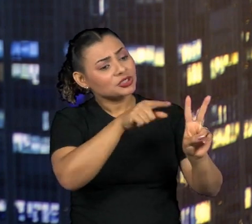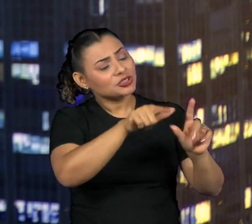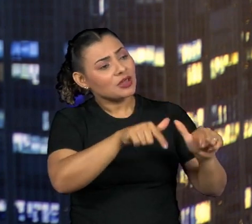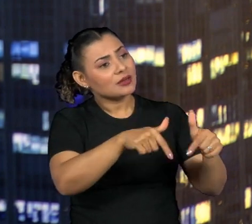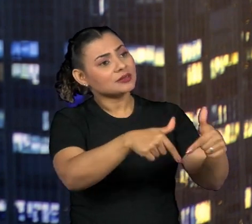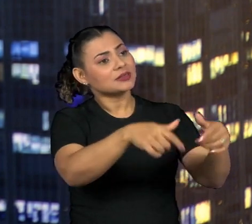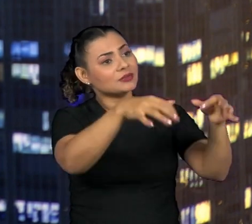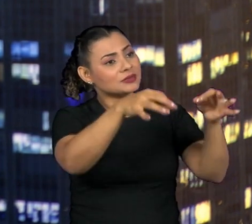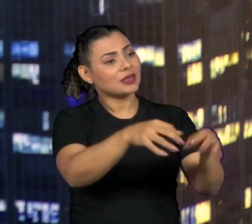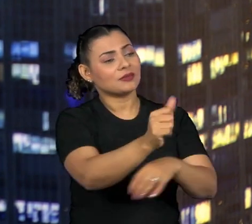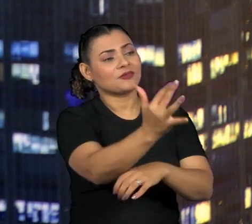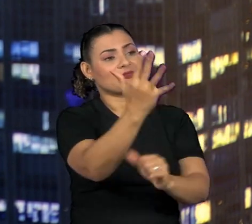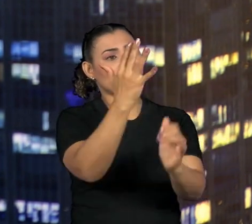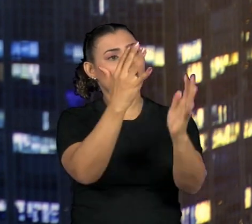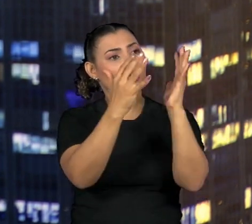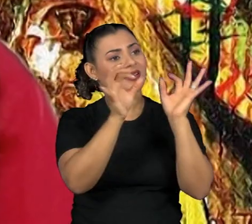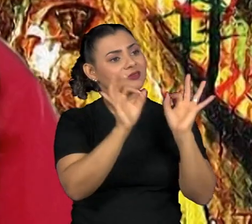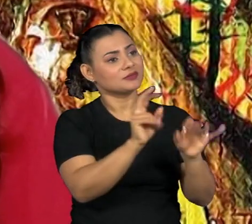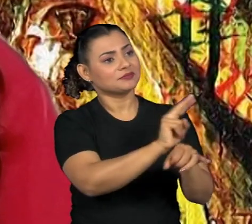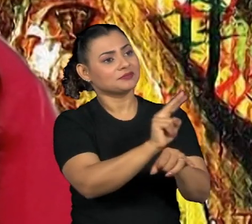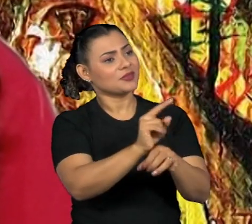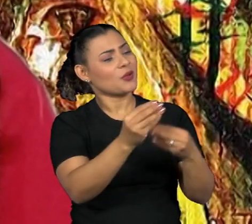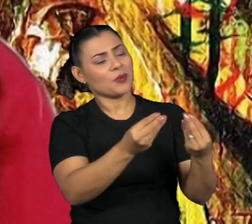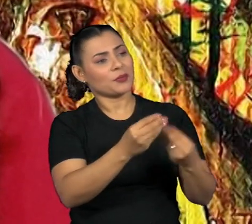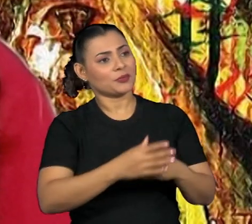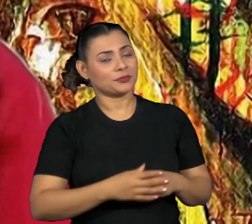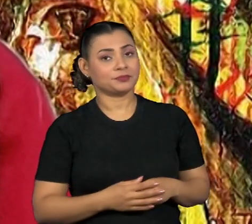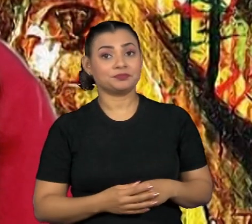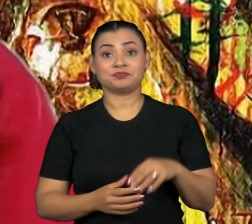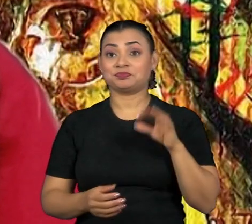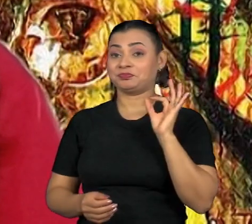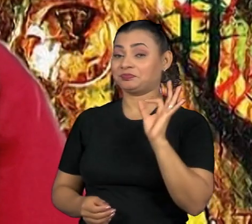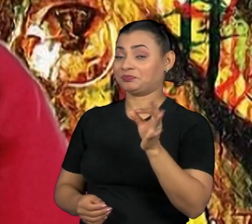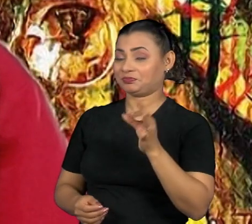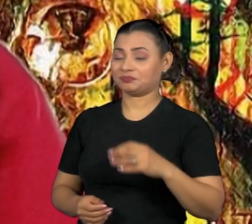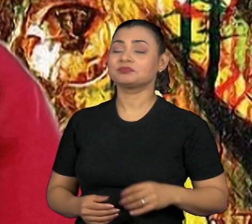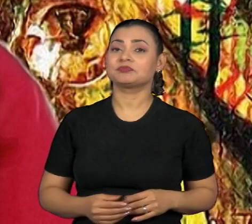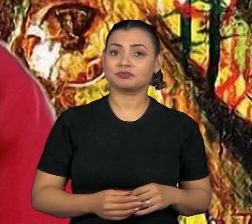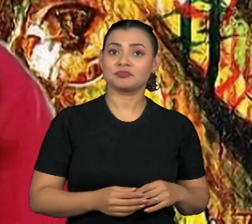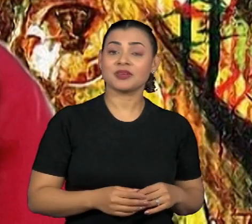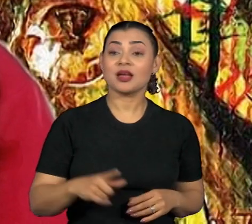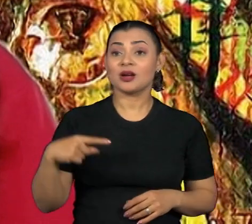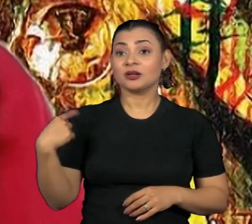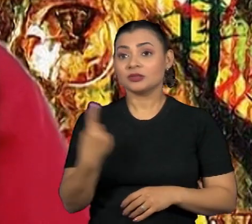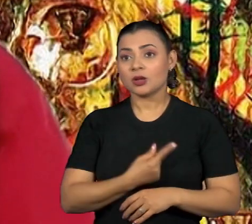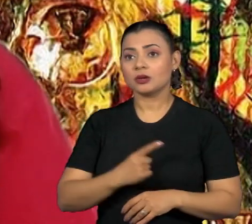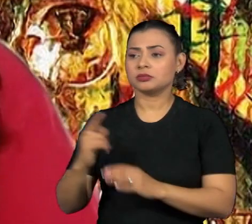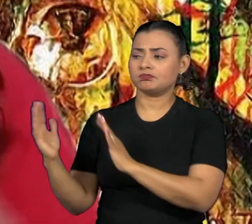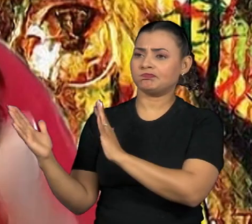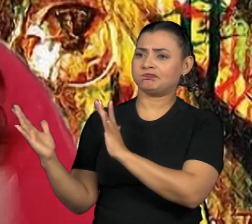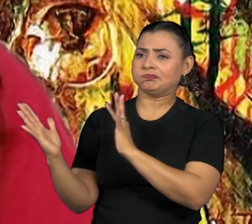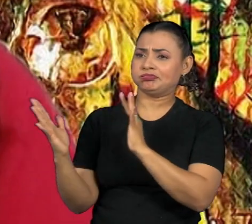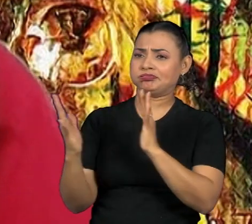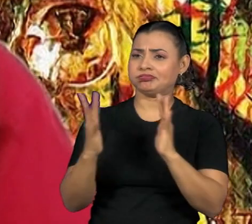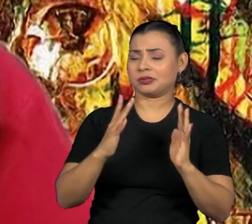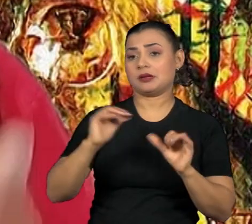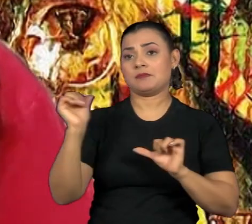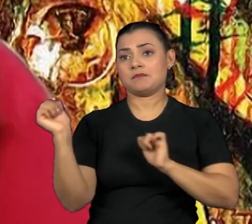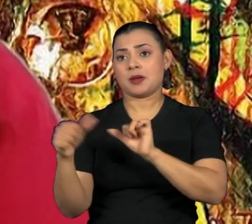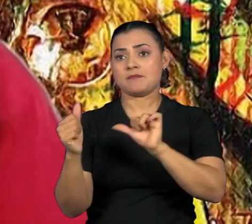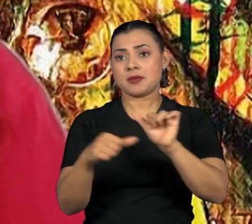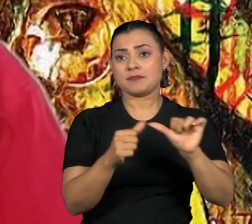pensando na floresta em pé? Eu costumo dizer que a gente vem passando por diversas mudanças